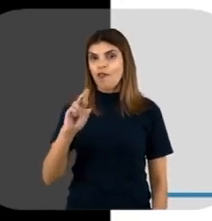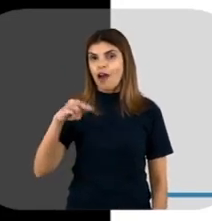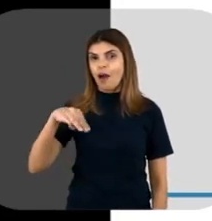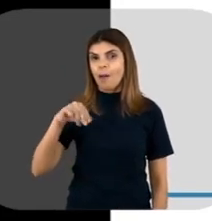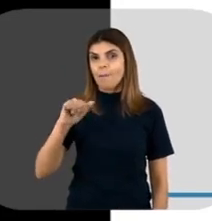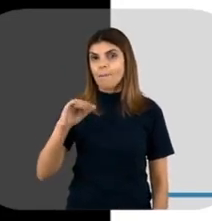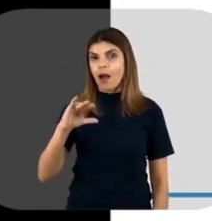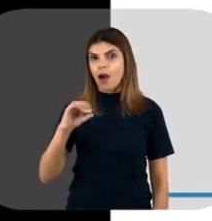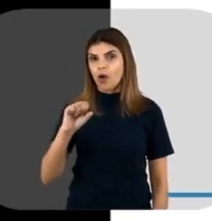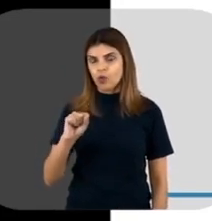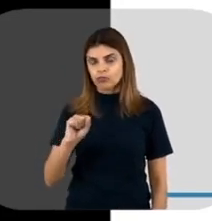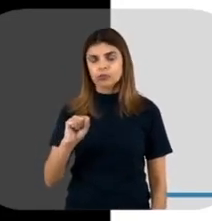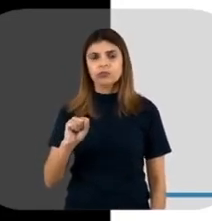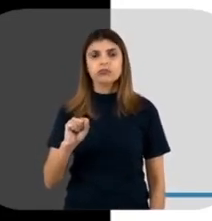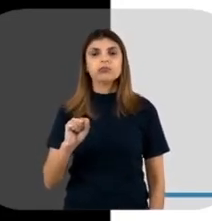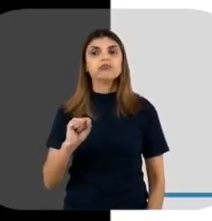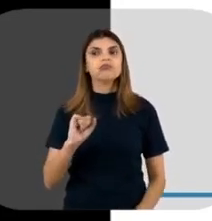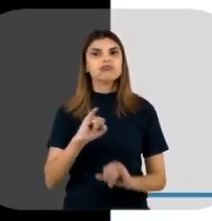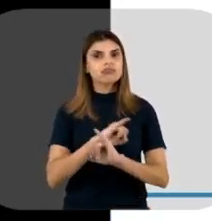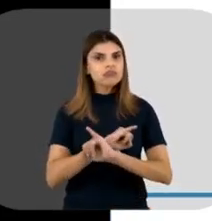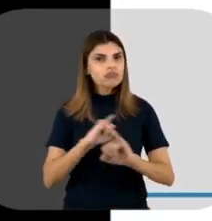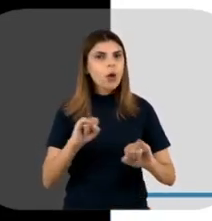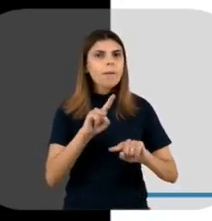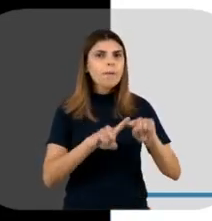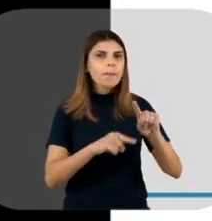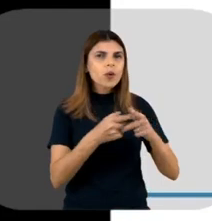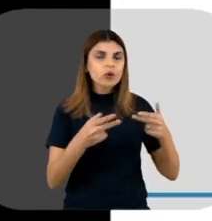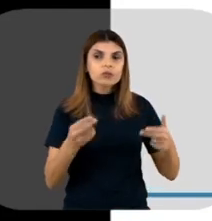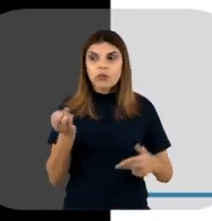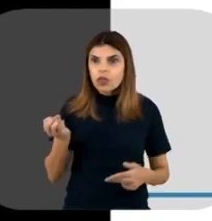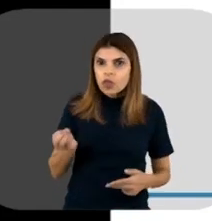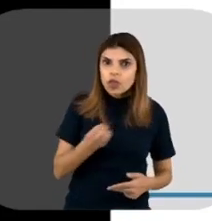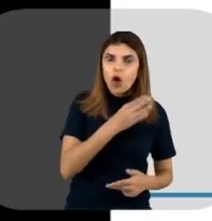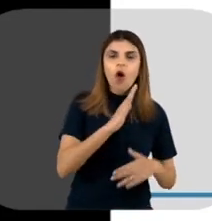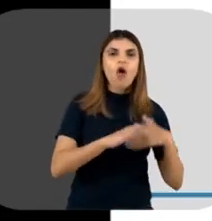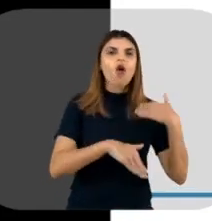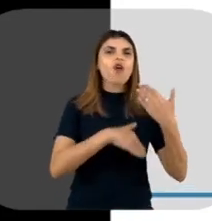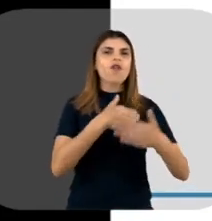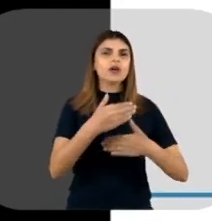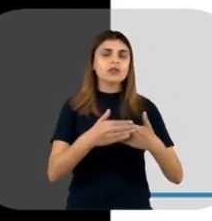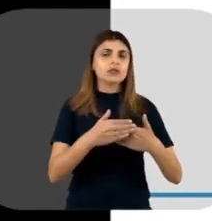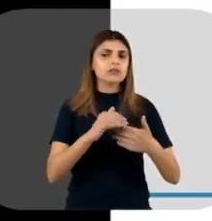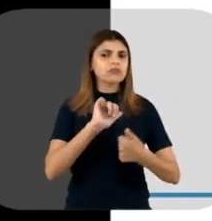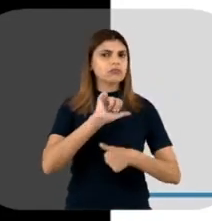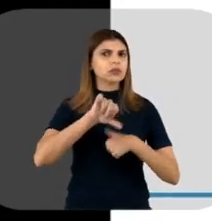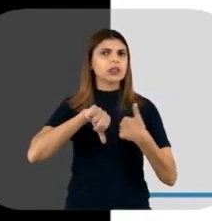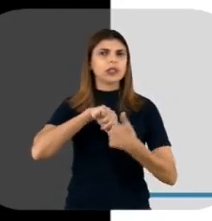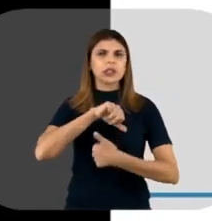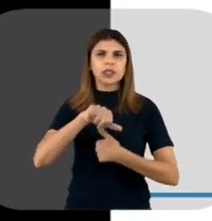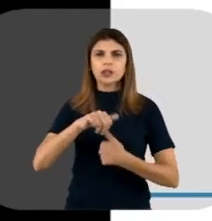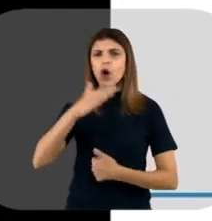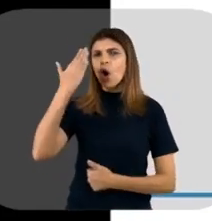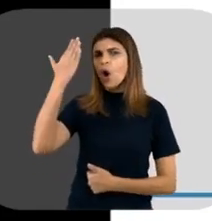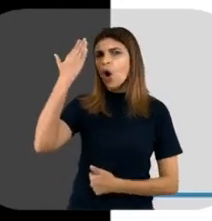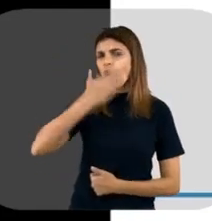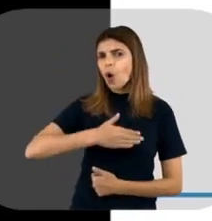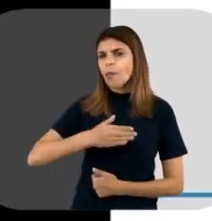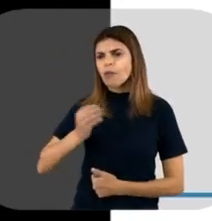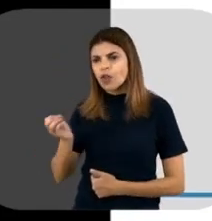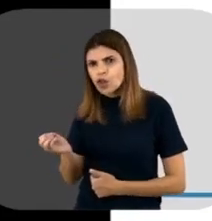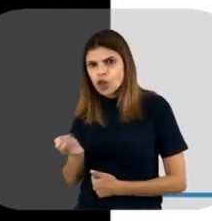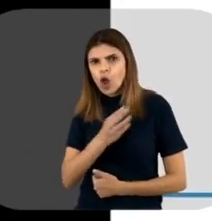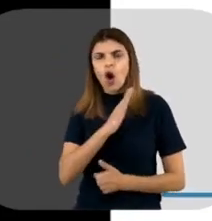Originalmente, né? Então, como tá dizendo aqui, né? Produto totalmente inovador, depois ele se torna, ele é comprovadamente